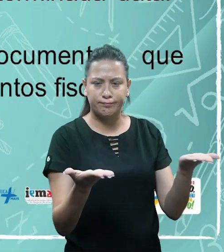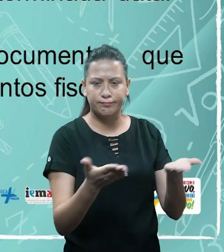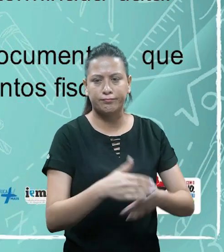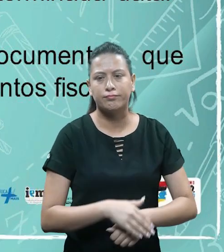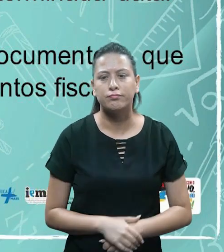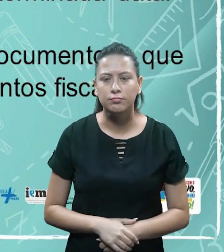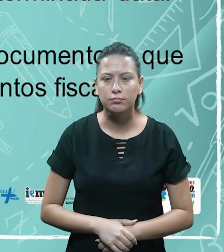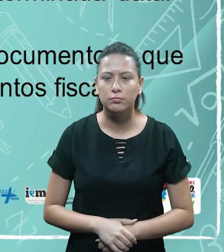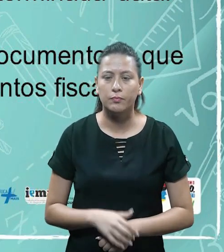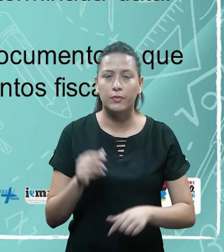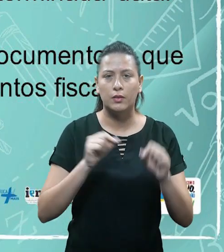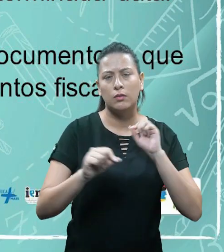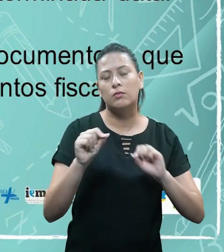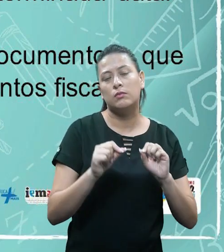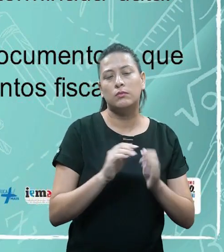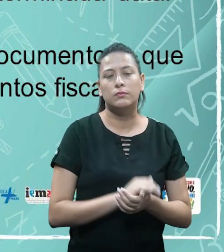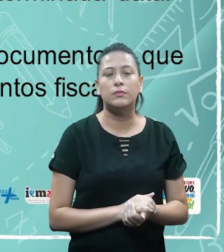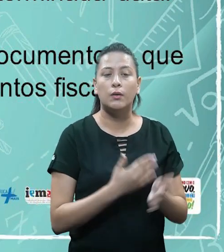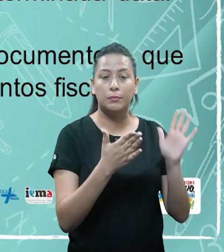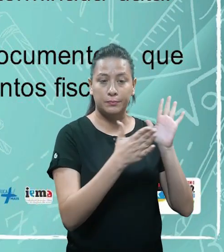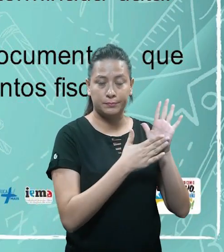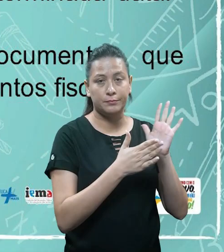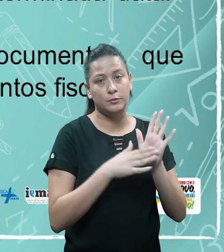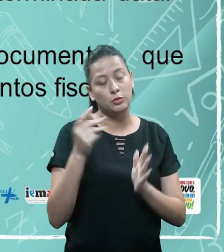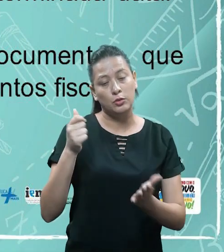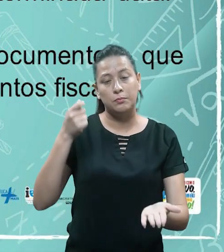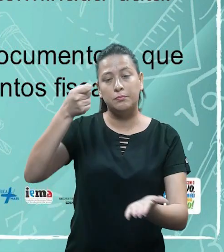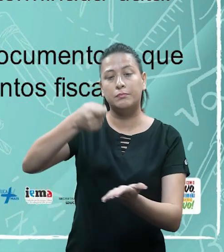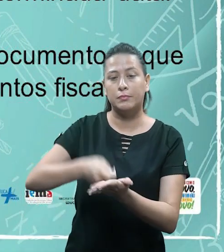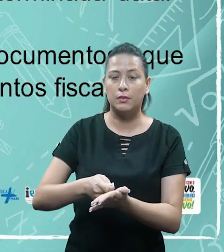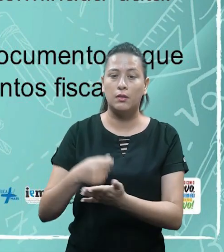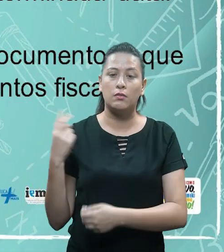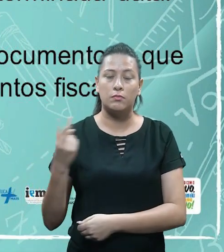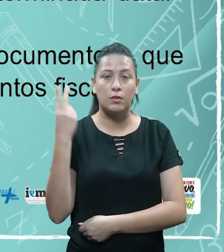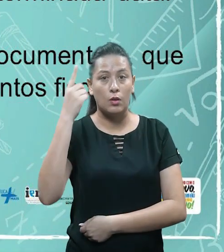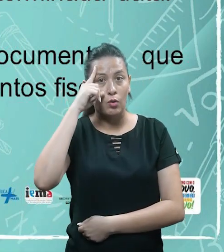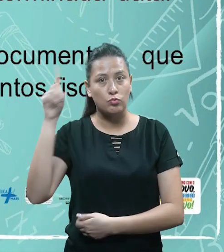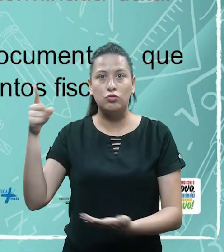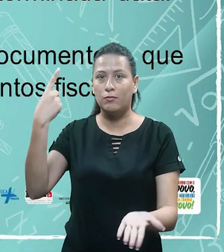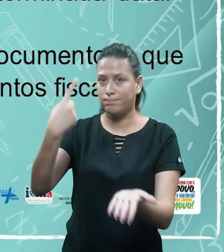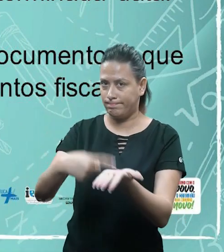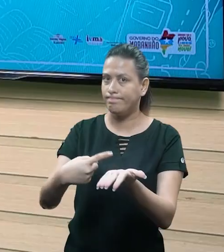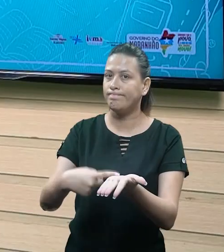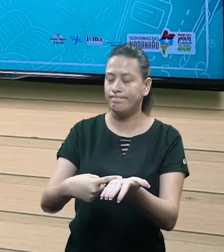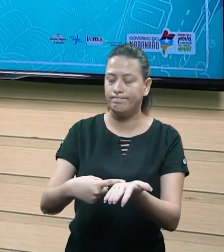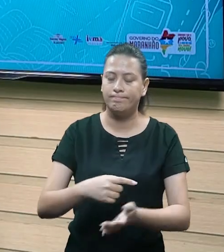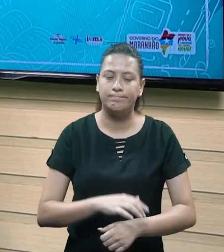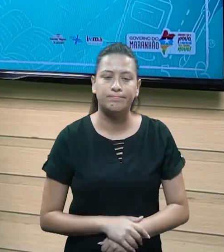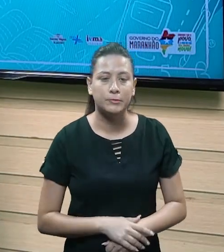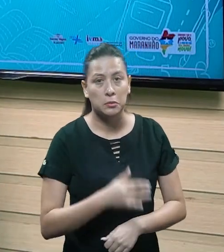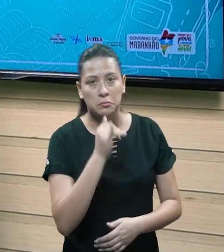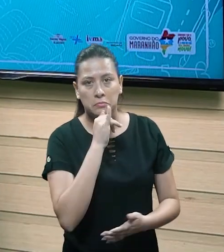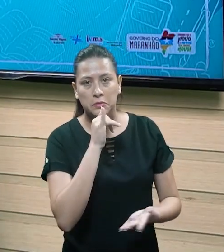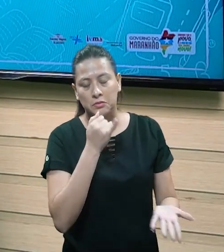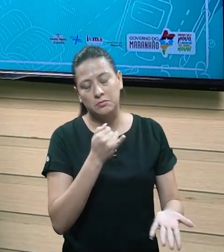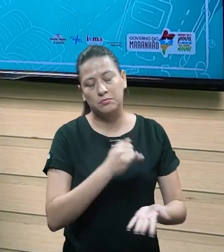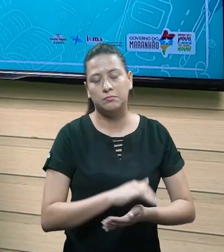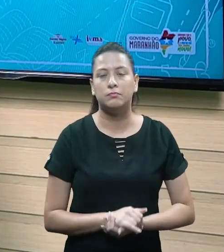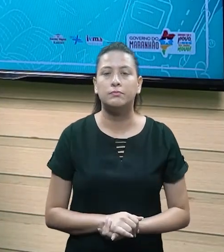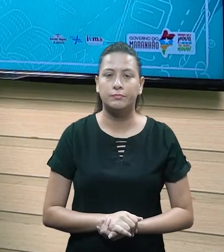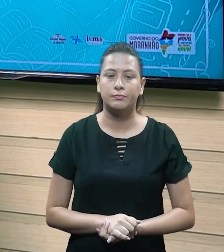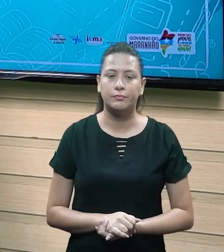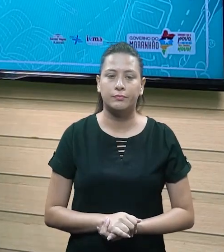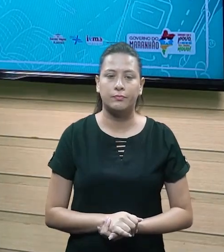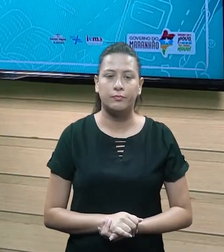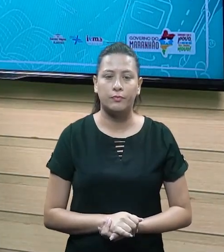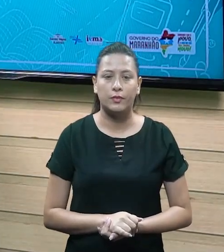Nós vamos usar nota promissória, tá bem? Para trabalhar. É uma promessa de pagar um determinado valor ou alguém de uma determinada data. Vamos supor que eu adquiri um